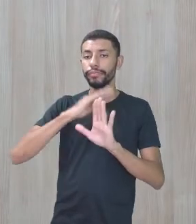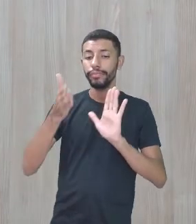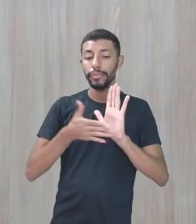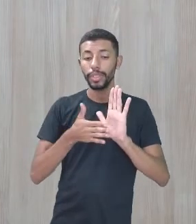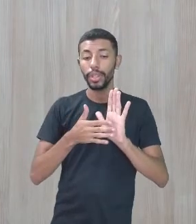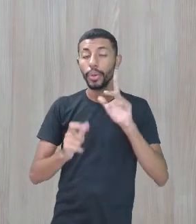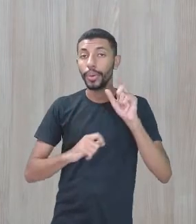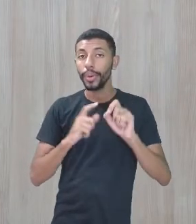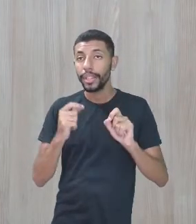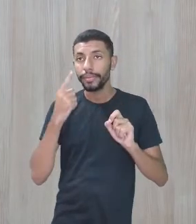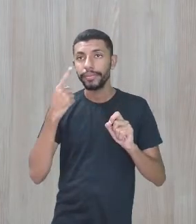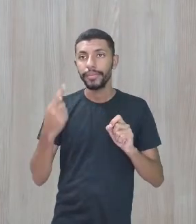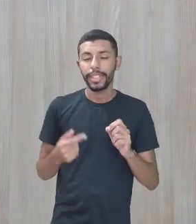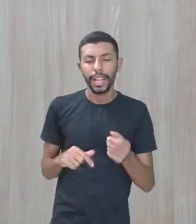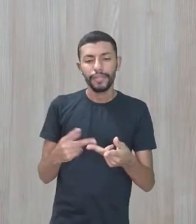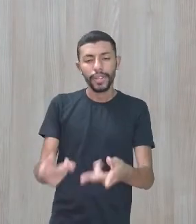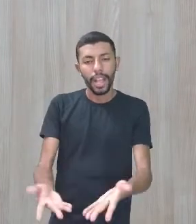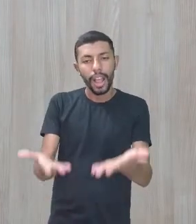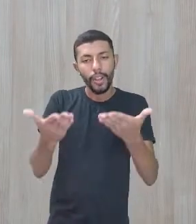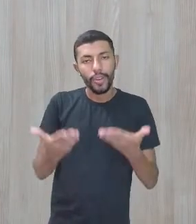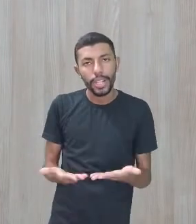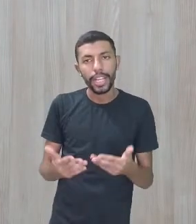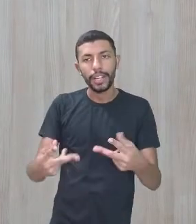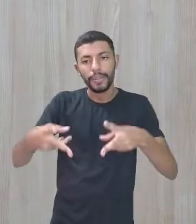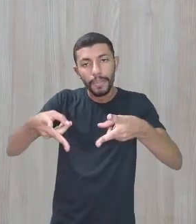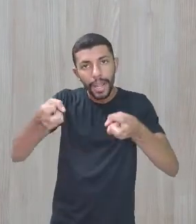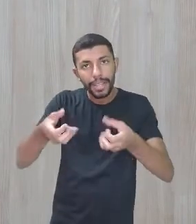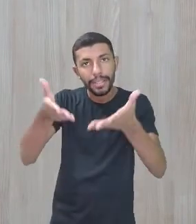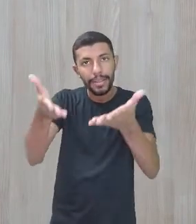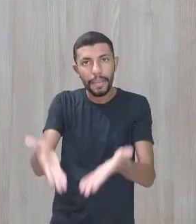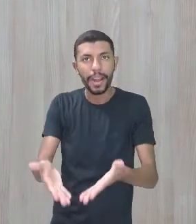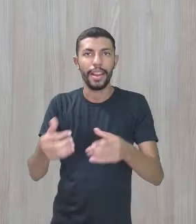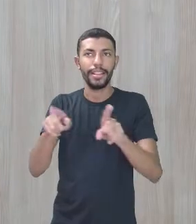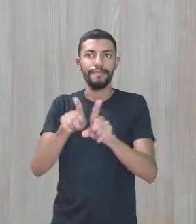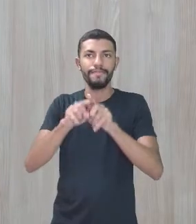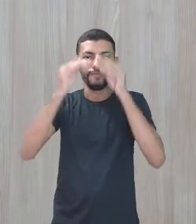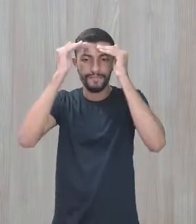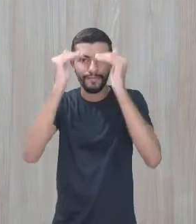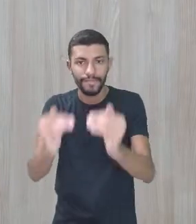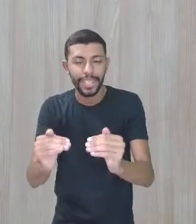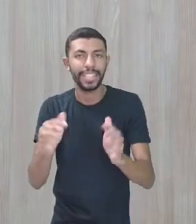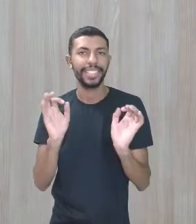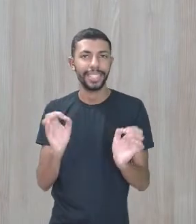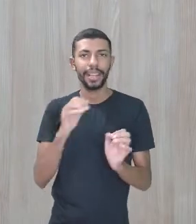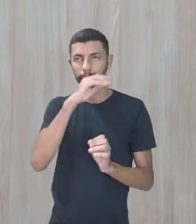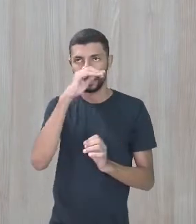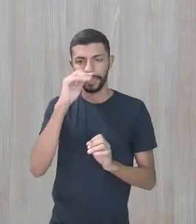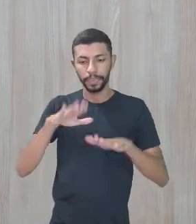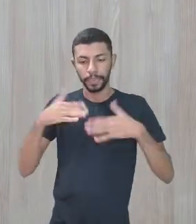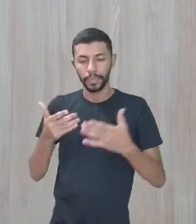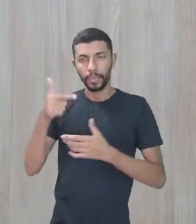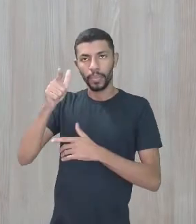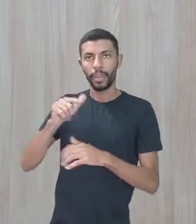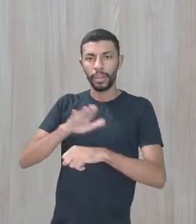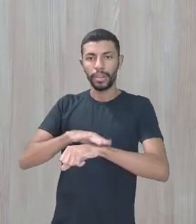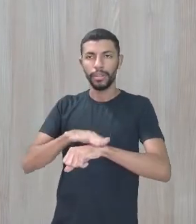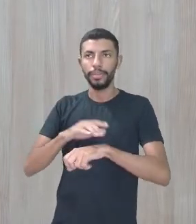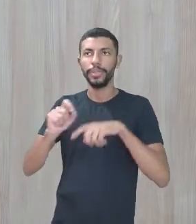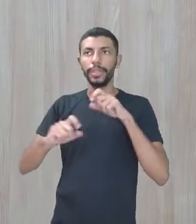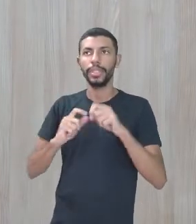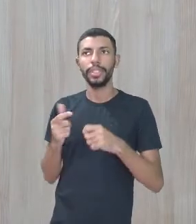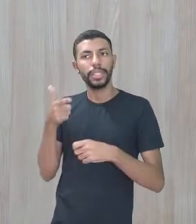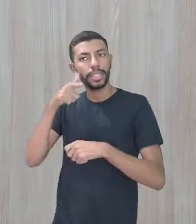foi percebido, ele foi respeitado. Então, ele chega em um outro momento conseguindo